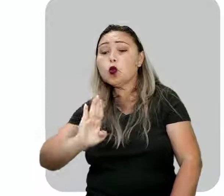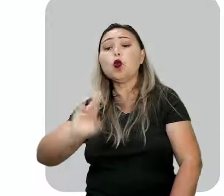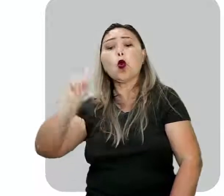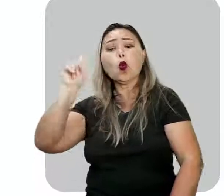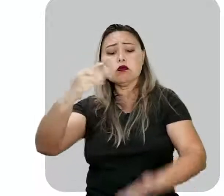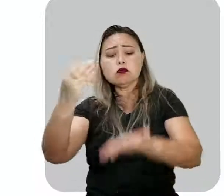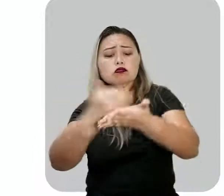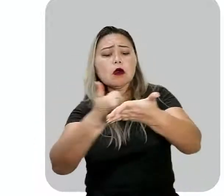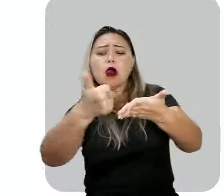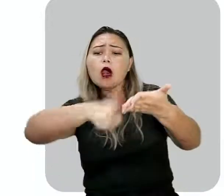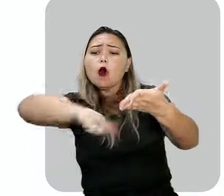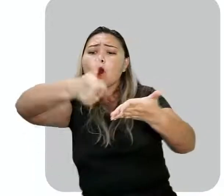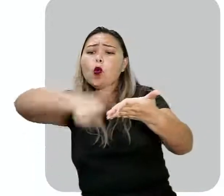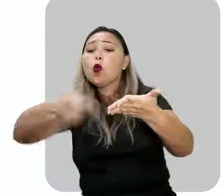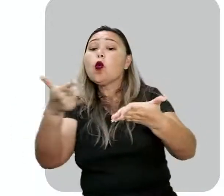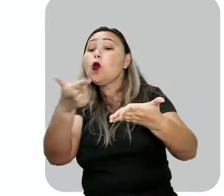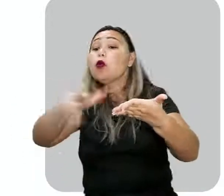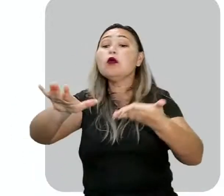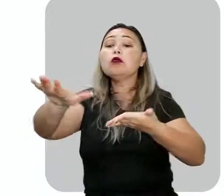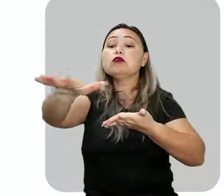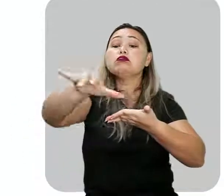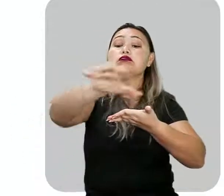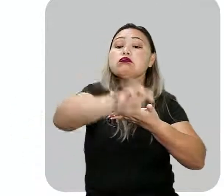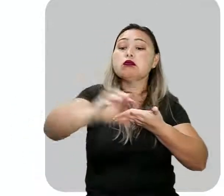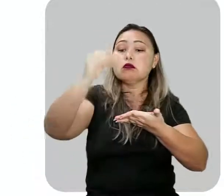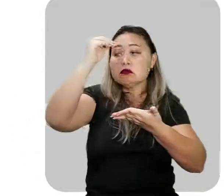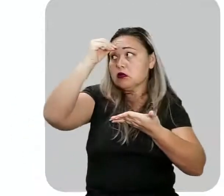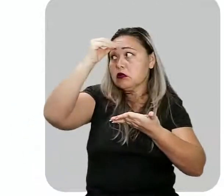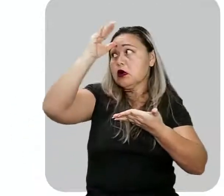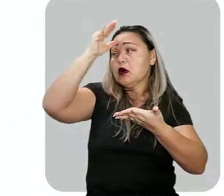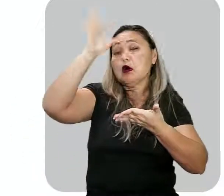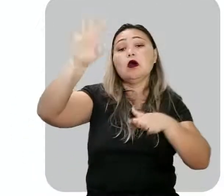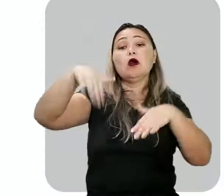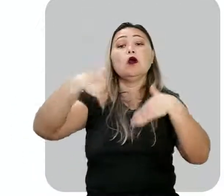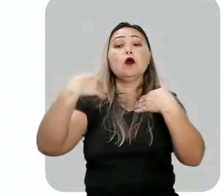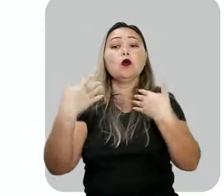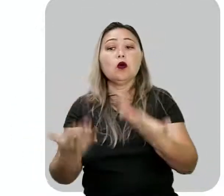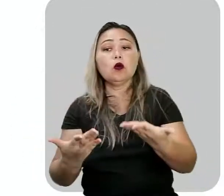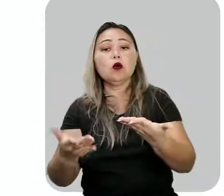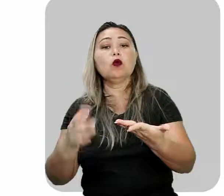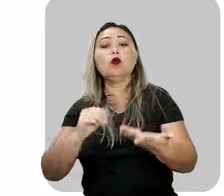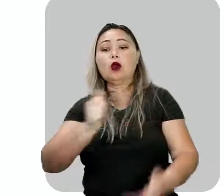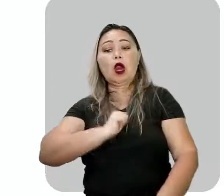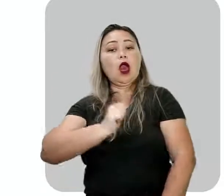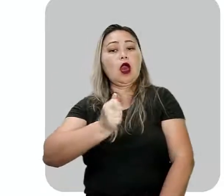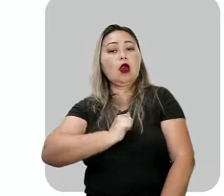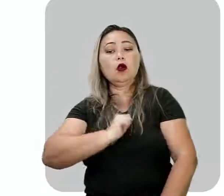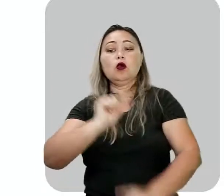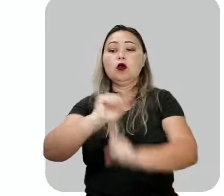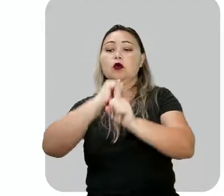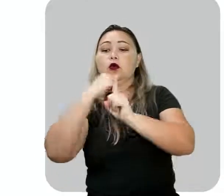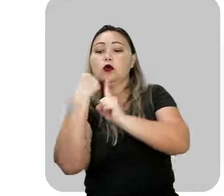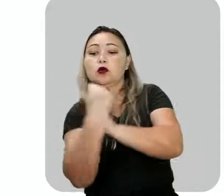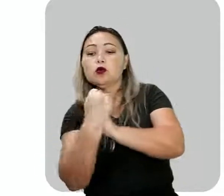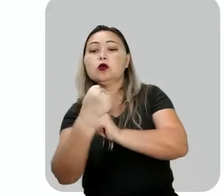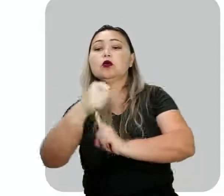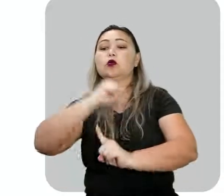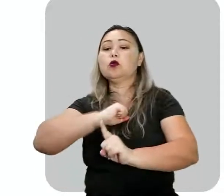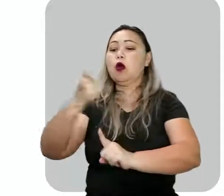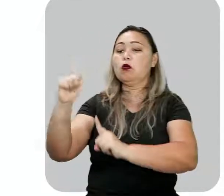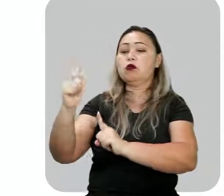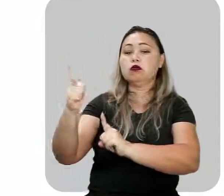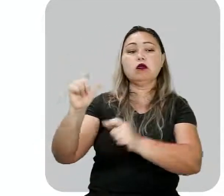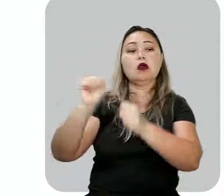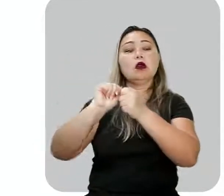portanto, analisada por outras áreas do conhecimento, tal qual Antropologia, Sociologia,